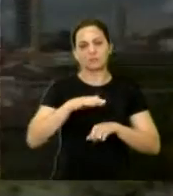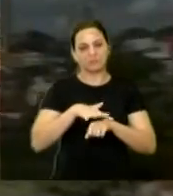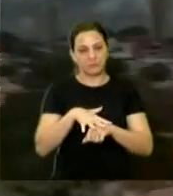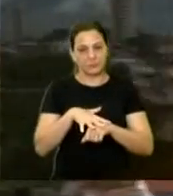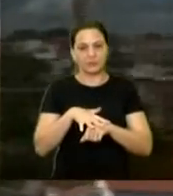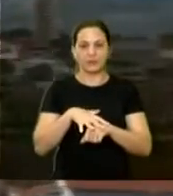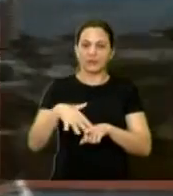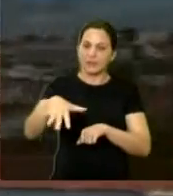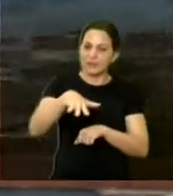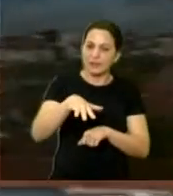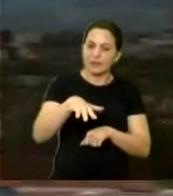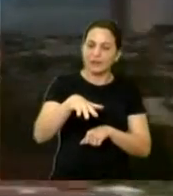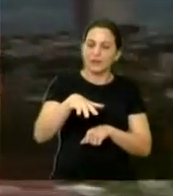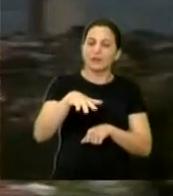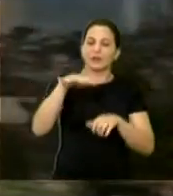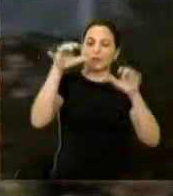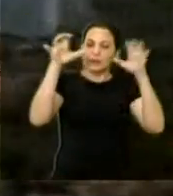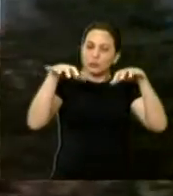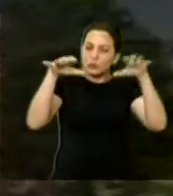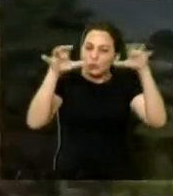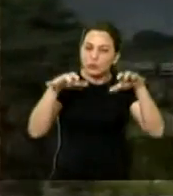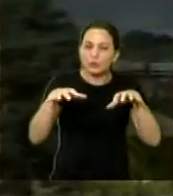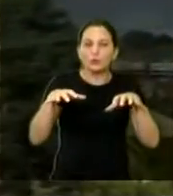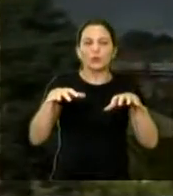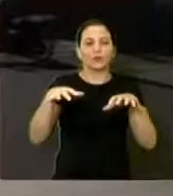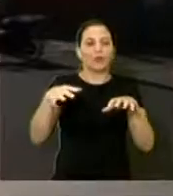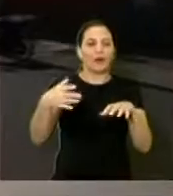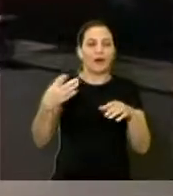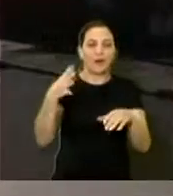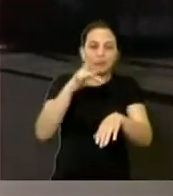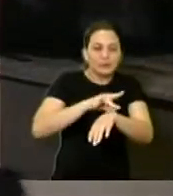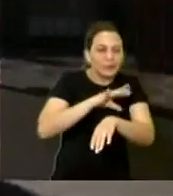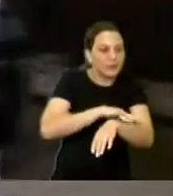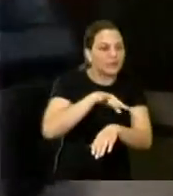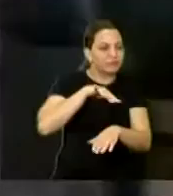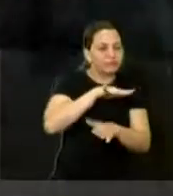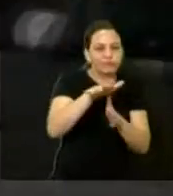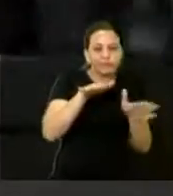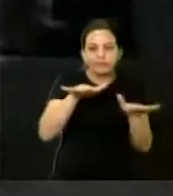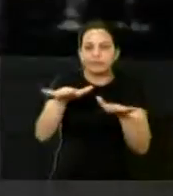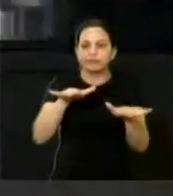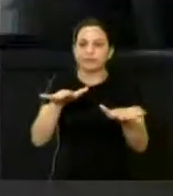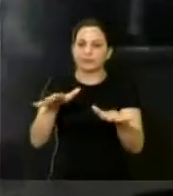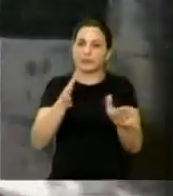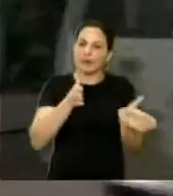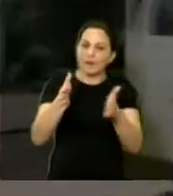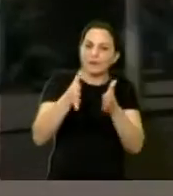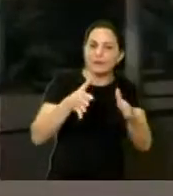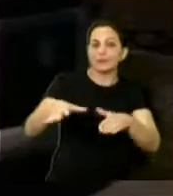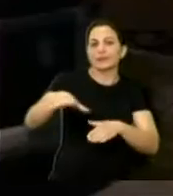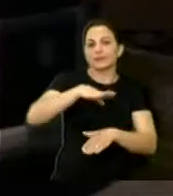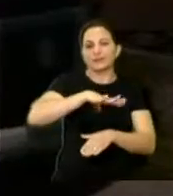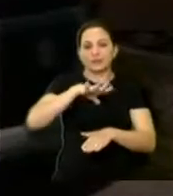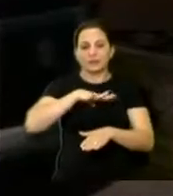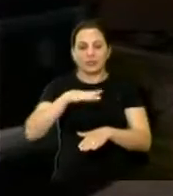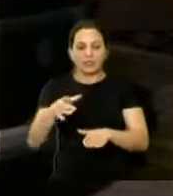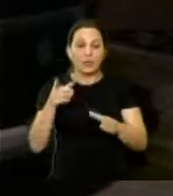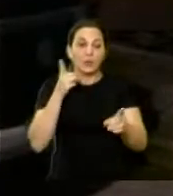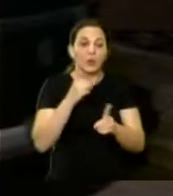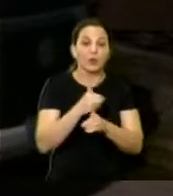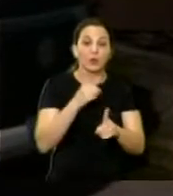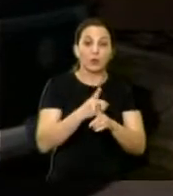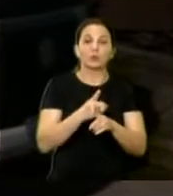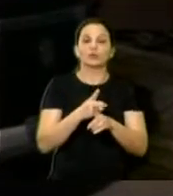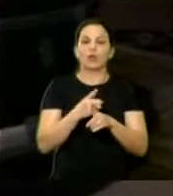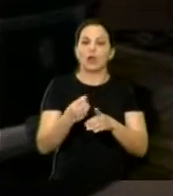de chuva, mosquito não tem endereço. Por isso que as equipes do controle de vetores percorrem a cidade toda em busca de criadouros.